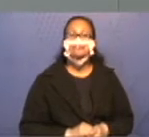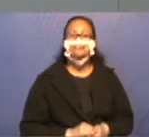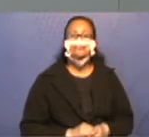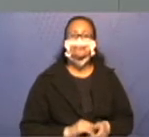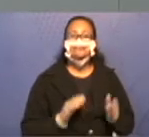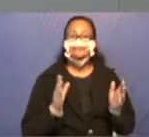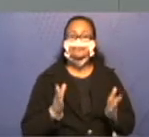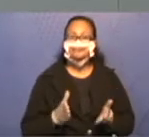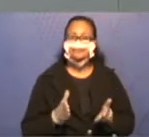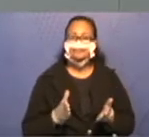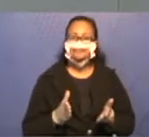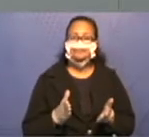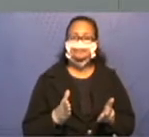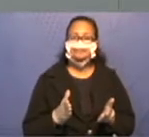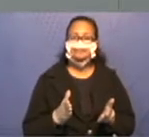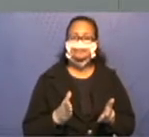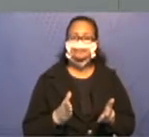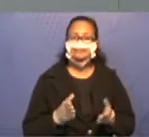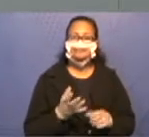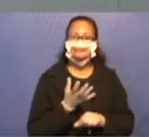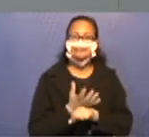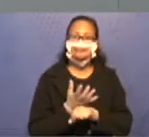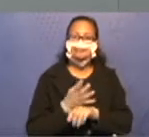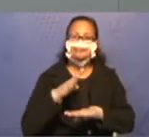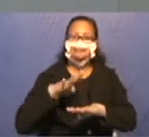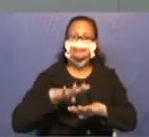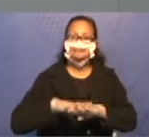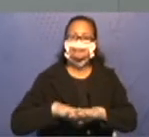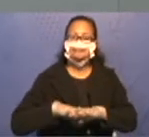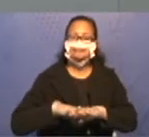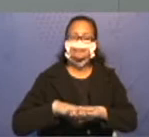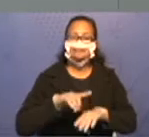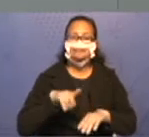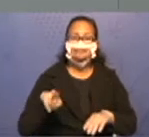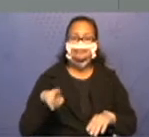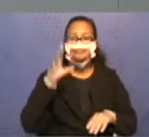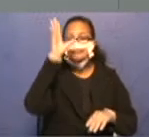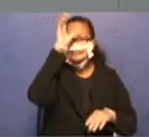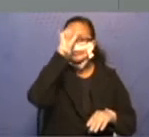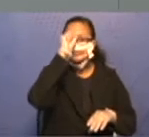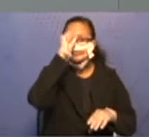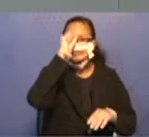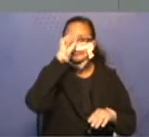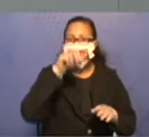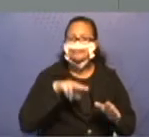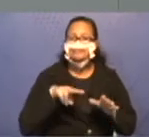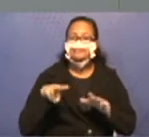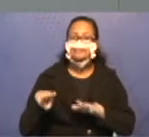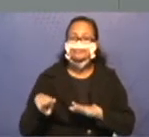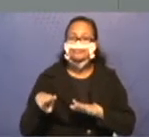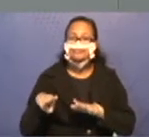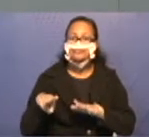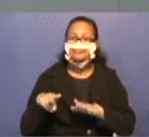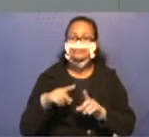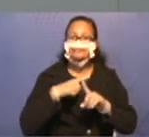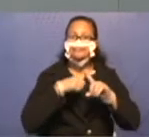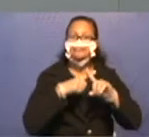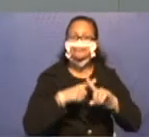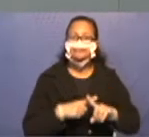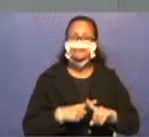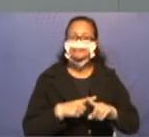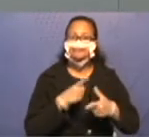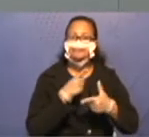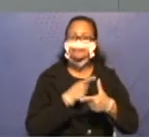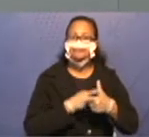Agora nós vamos passar para a matemática. Vocês aprenderam essa semana sobre multiplicação